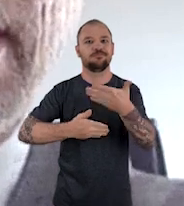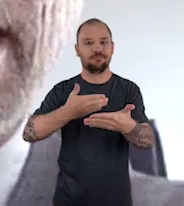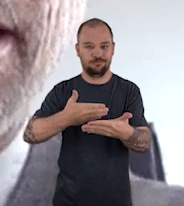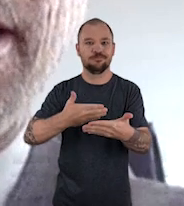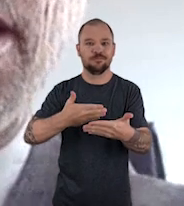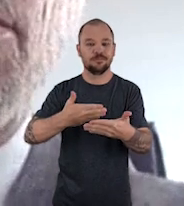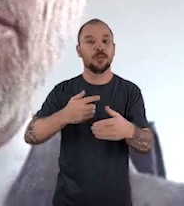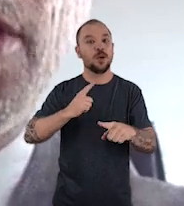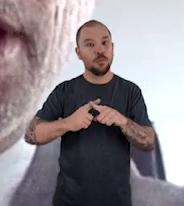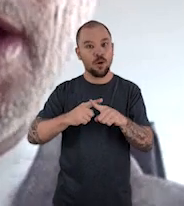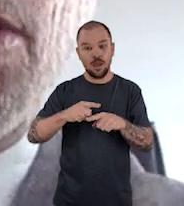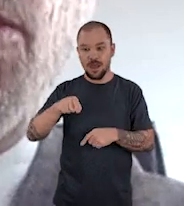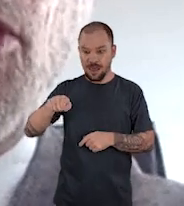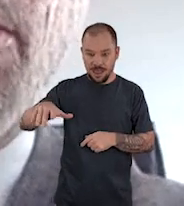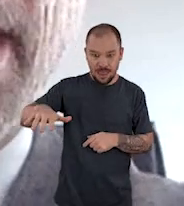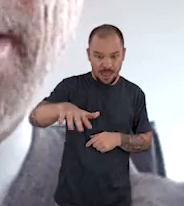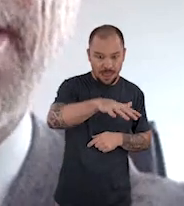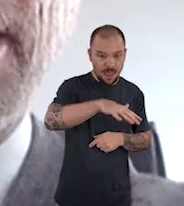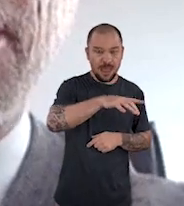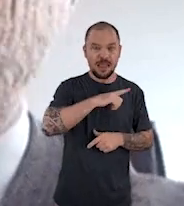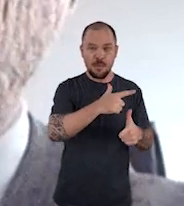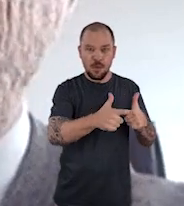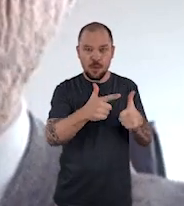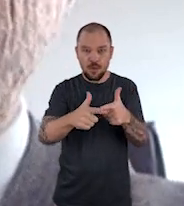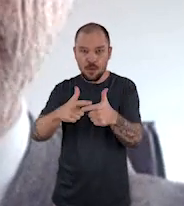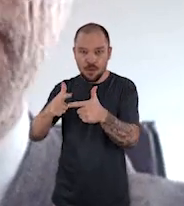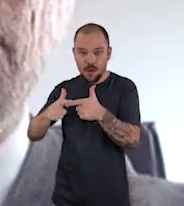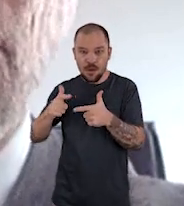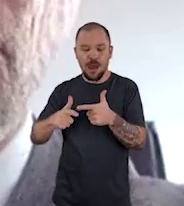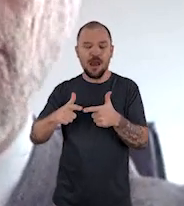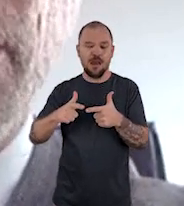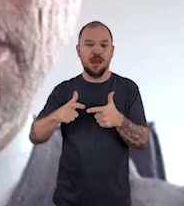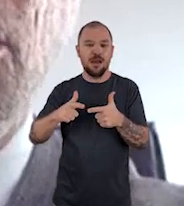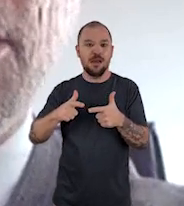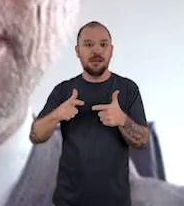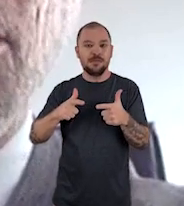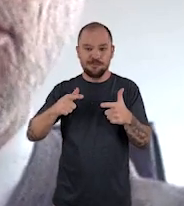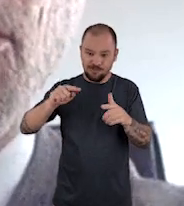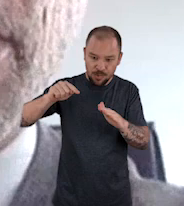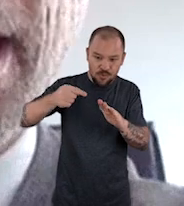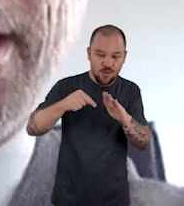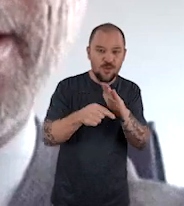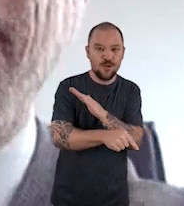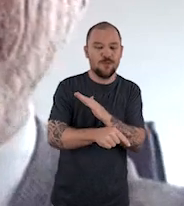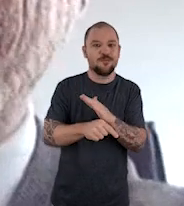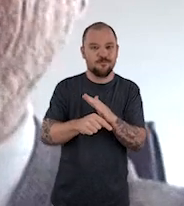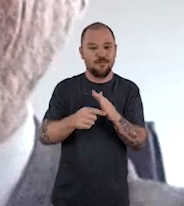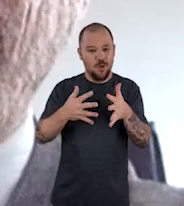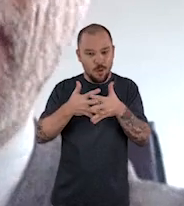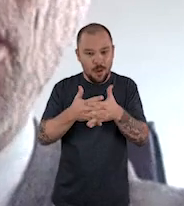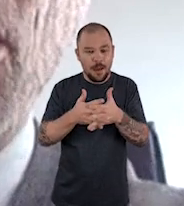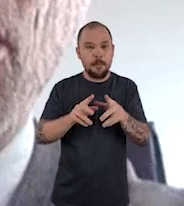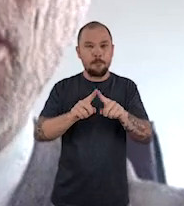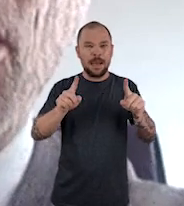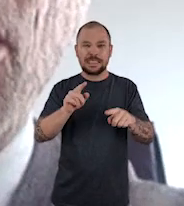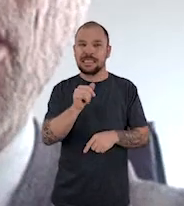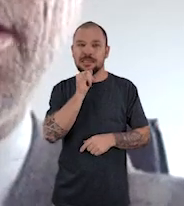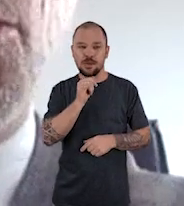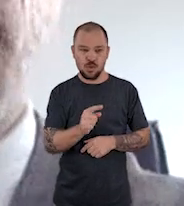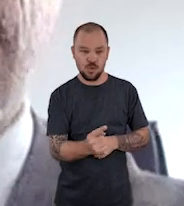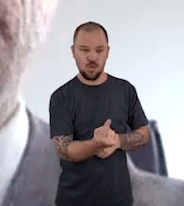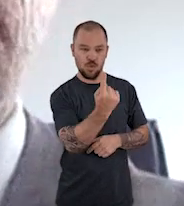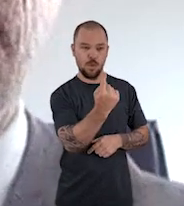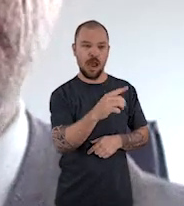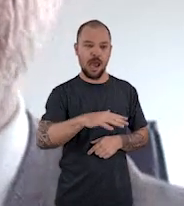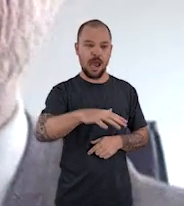possa avançar, porque boa parte desses problemas, eles são de ordem tão complexa que uma área